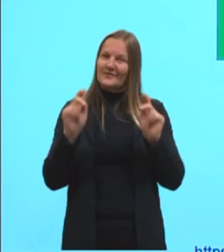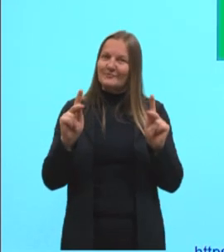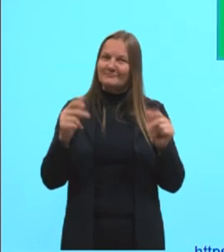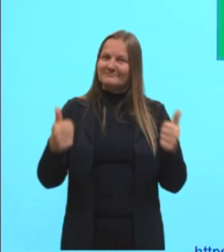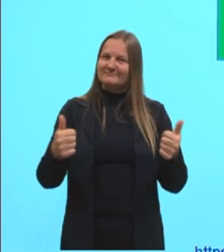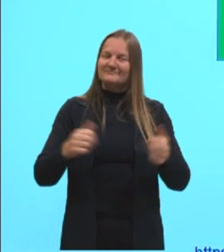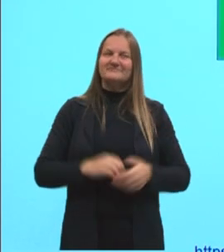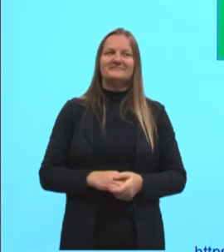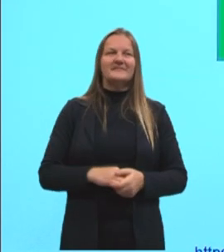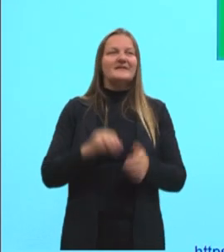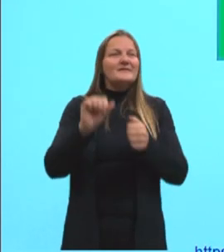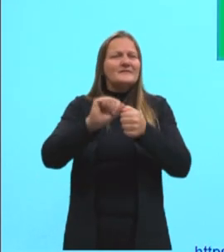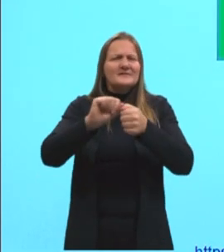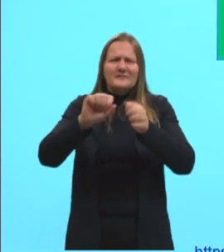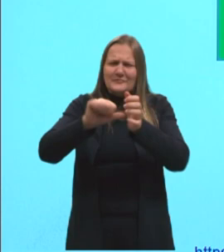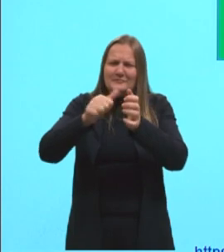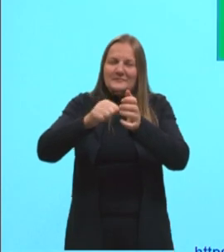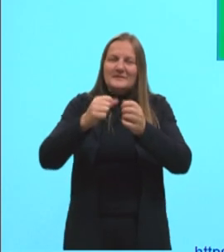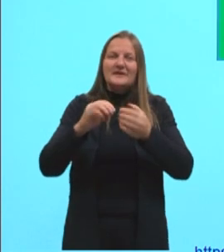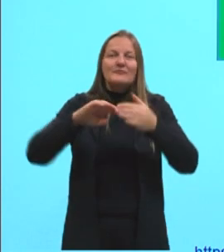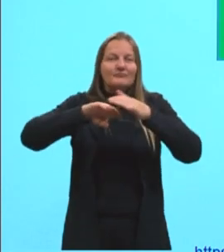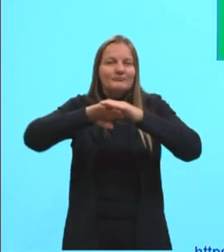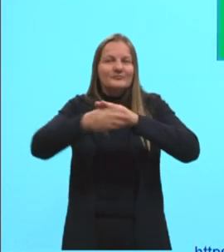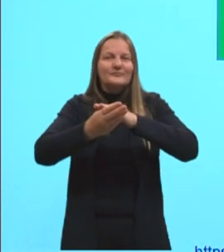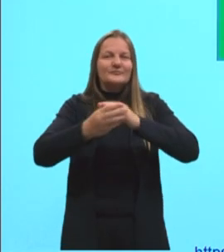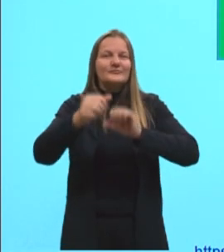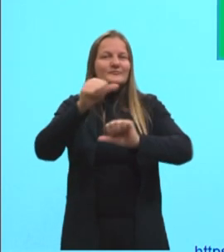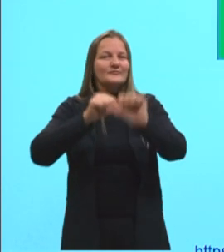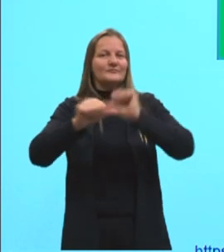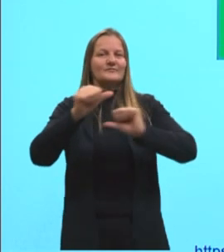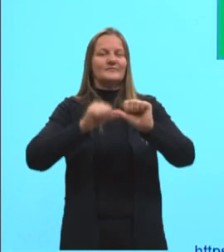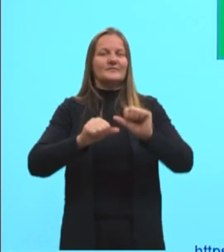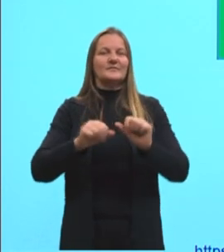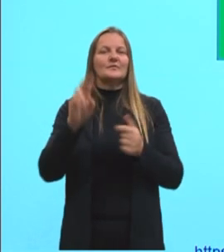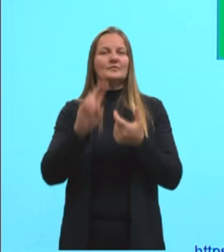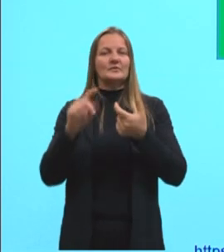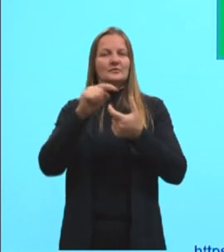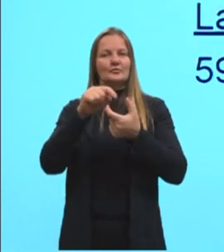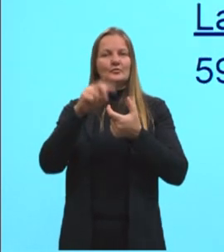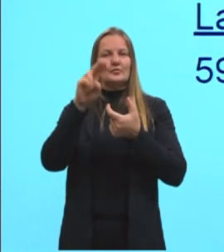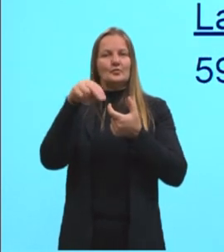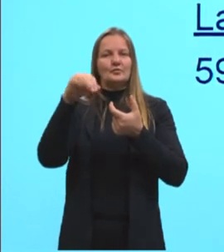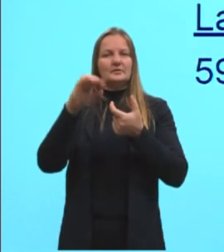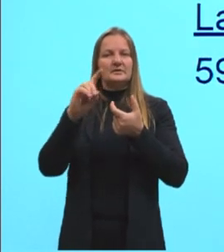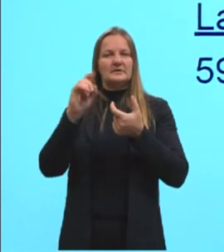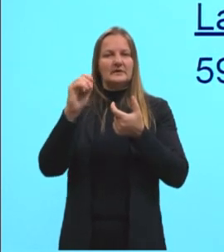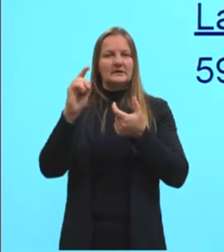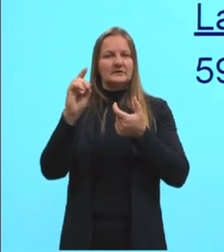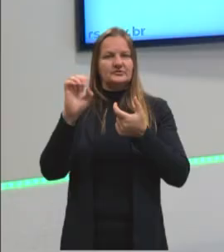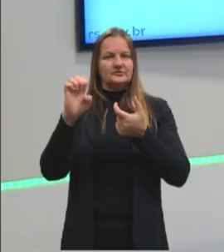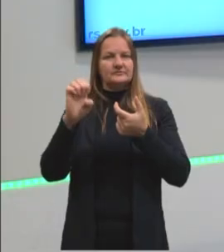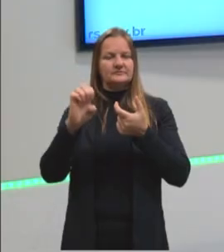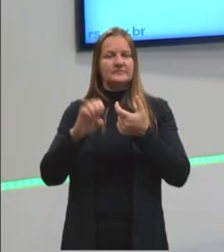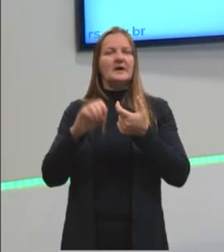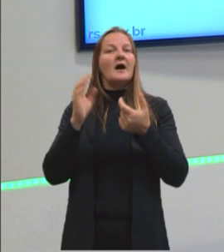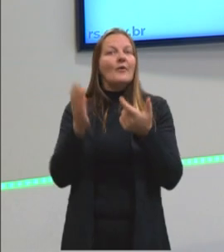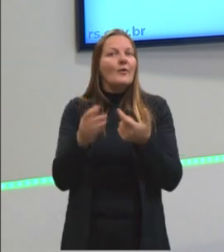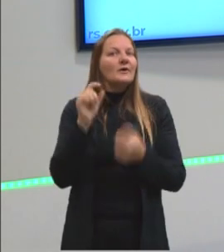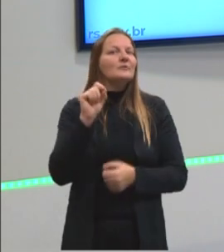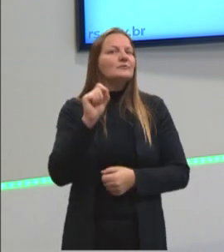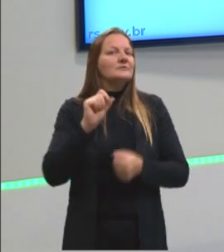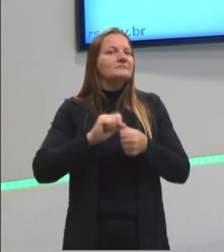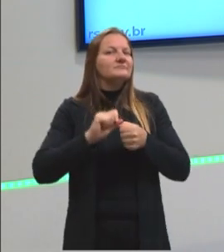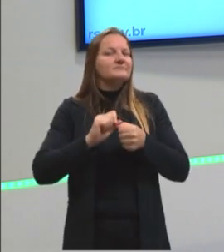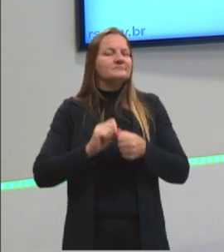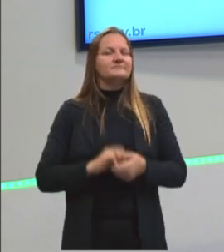Fizemos a primeira conversão utilizando as unidades. Tá? Agora, o que nós vamos